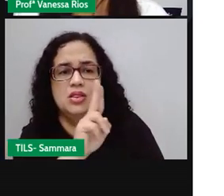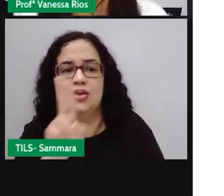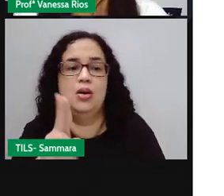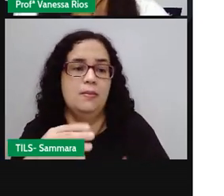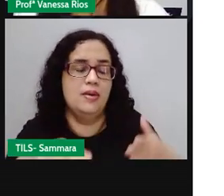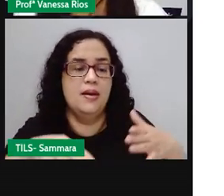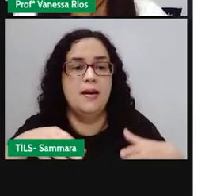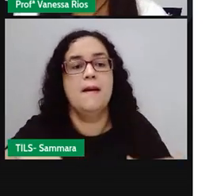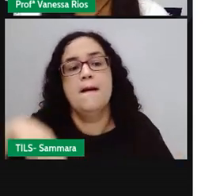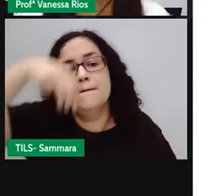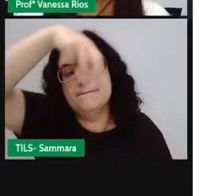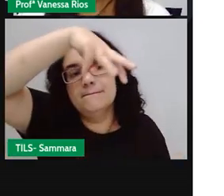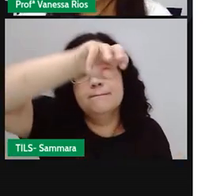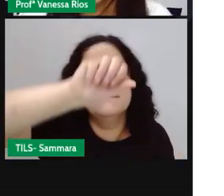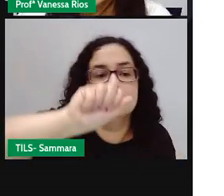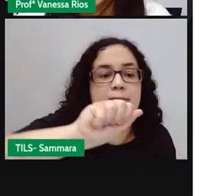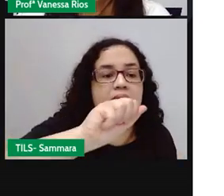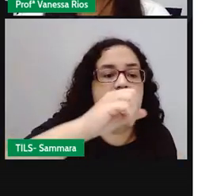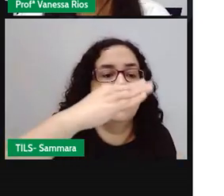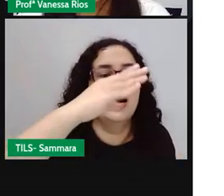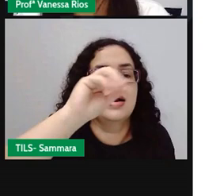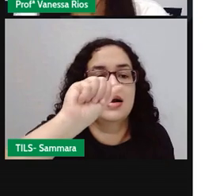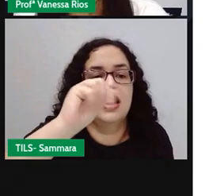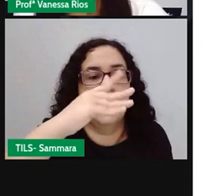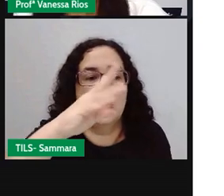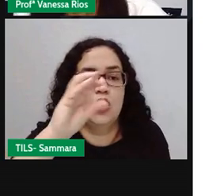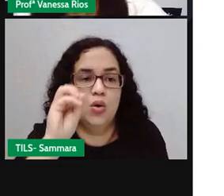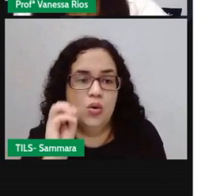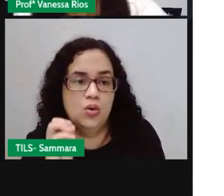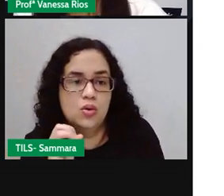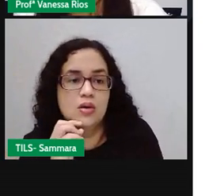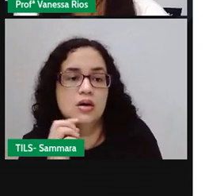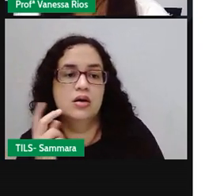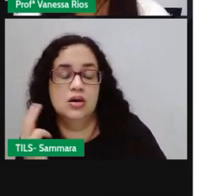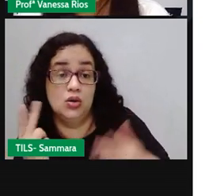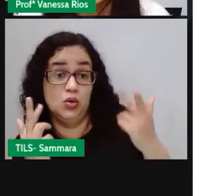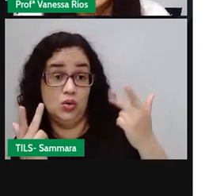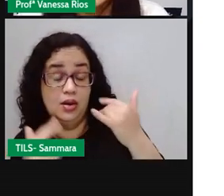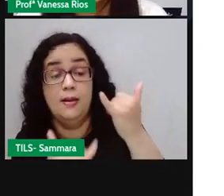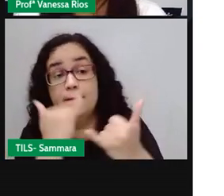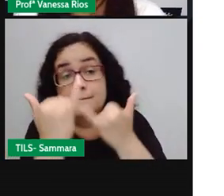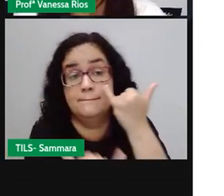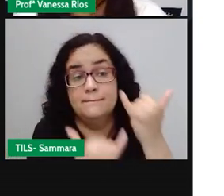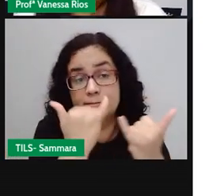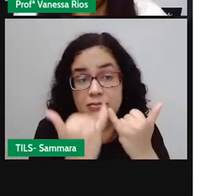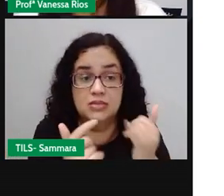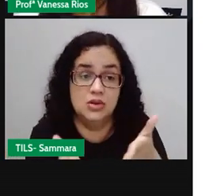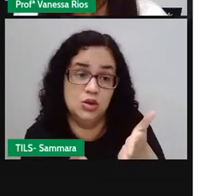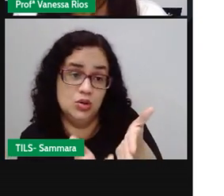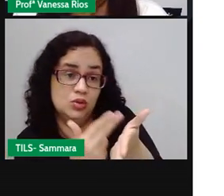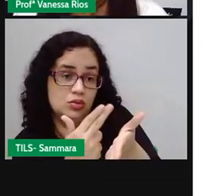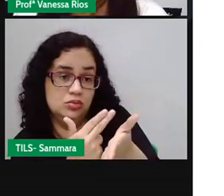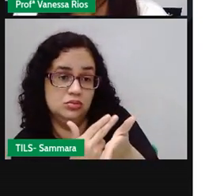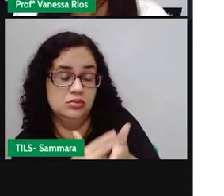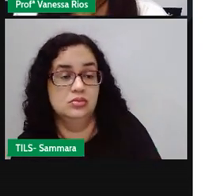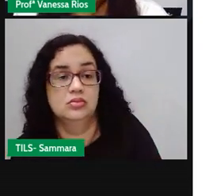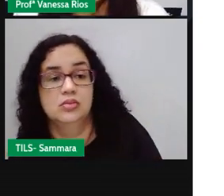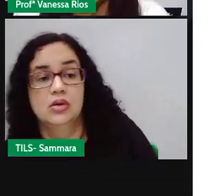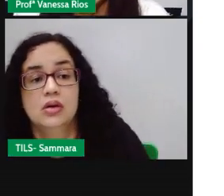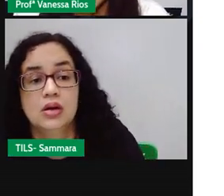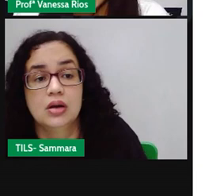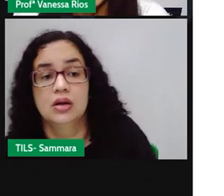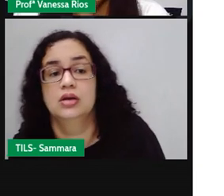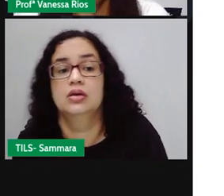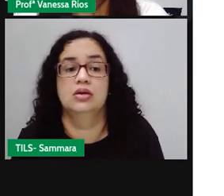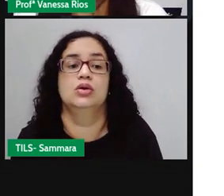macaco. Então, vamos brincar de macaco. Macaco era amarelinha. A forma de brincar e o desenho eram